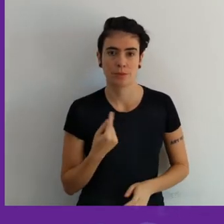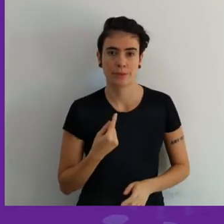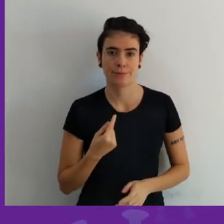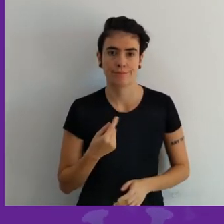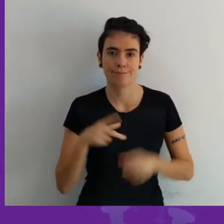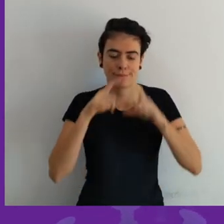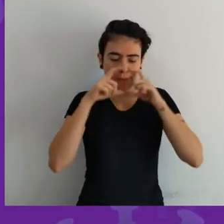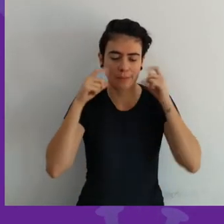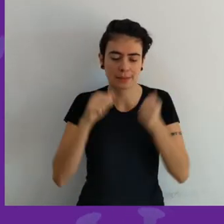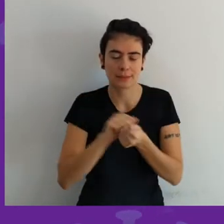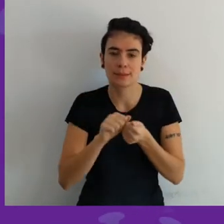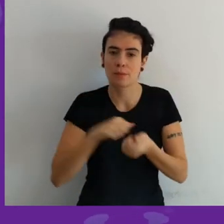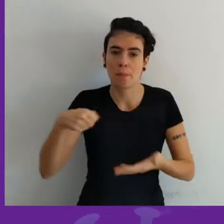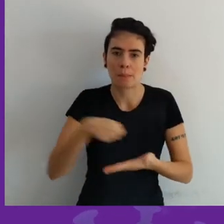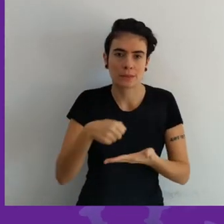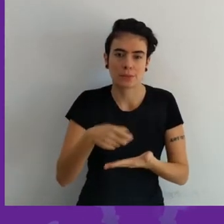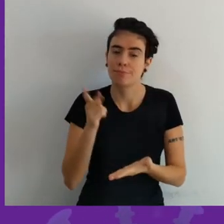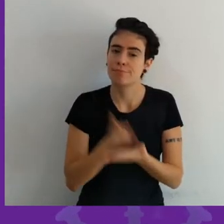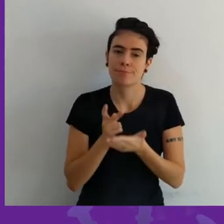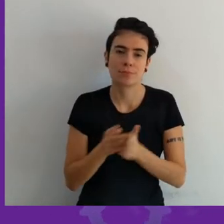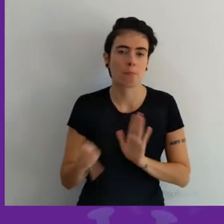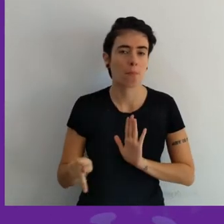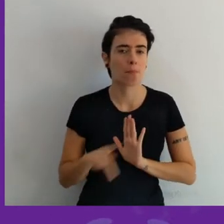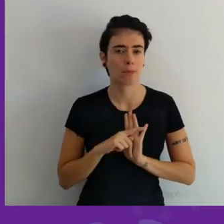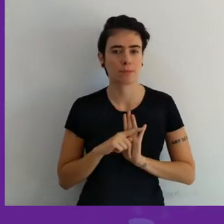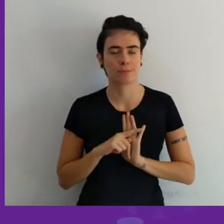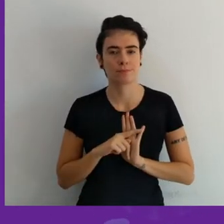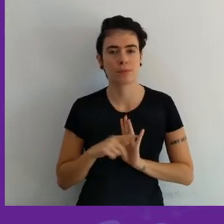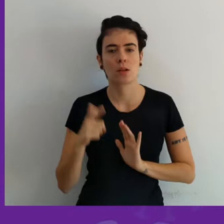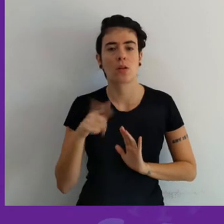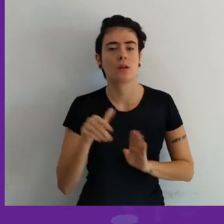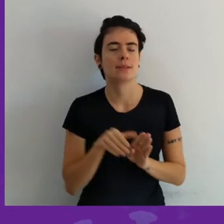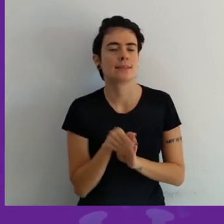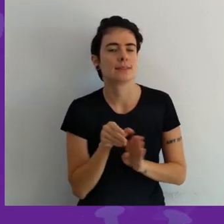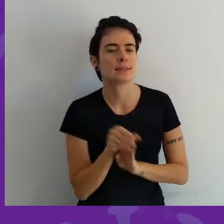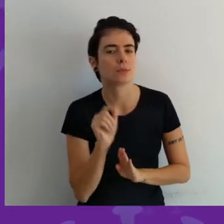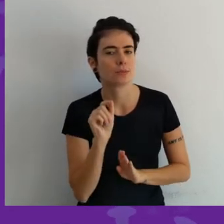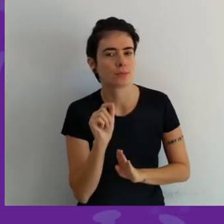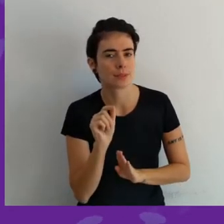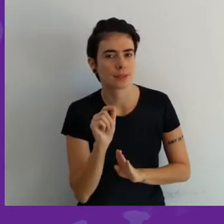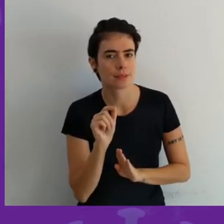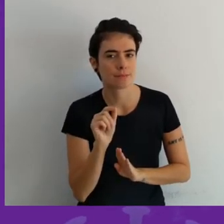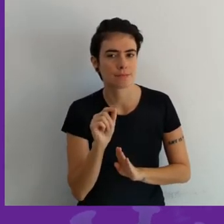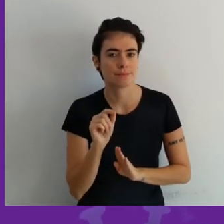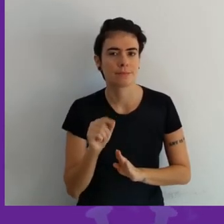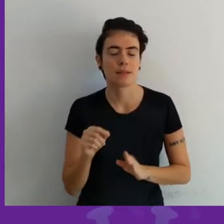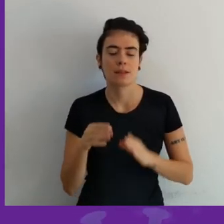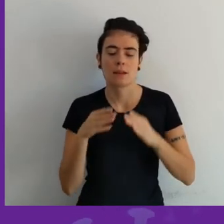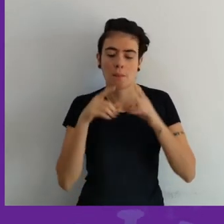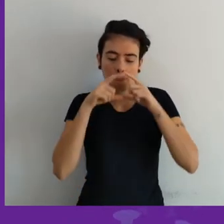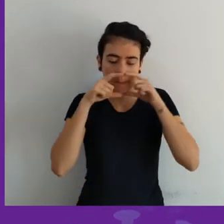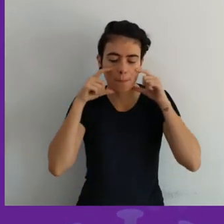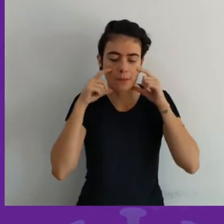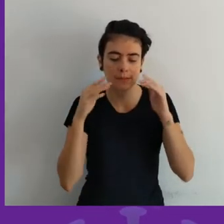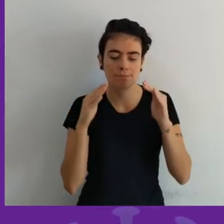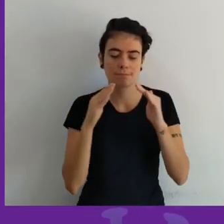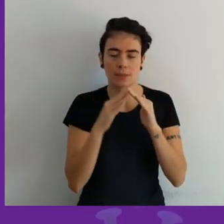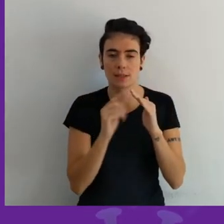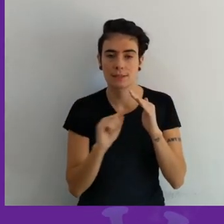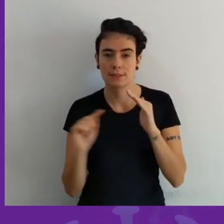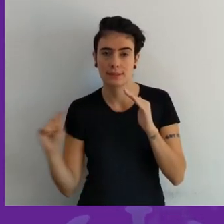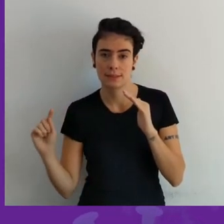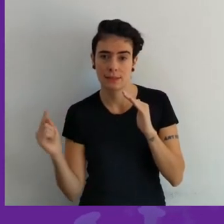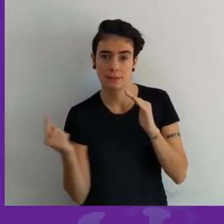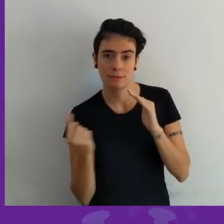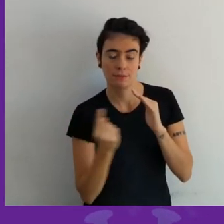se a máscara estiver lavada e passada cada um com a sua outra recomendação em relação às máscaras é o seguinte quando